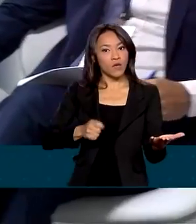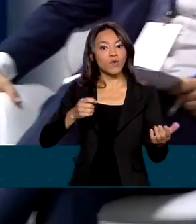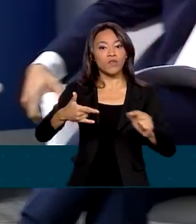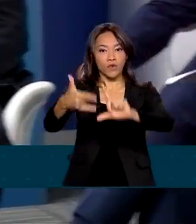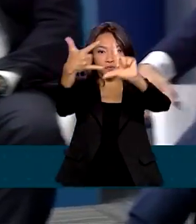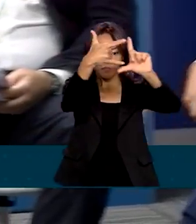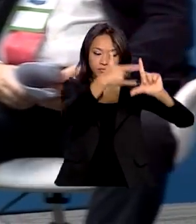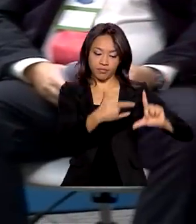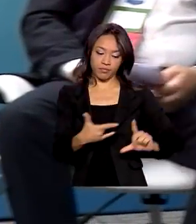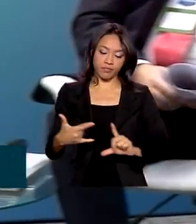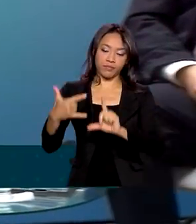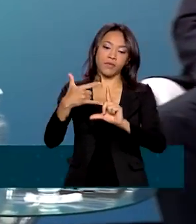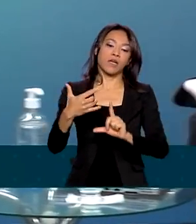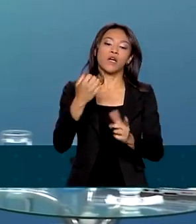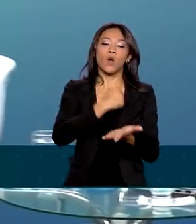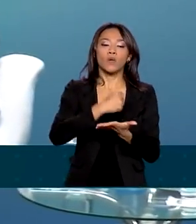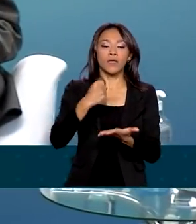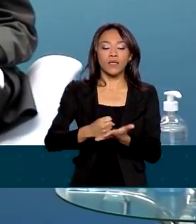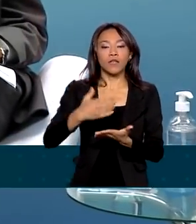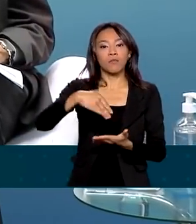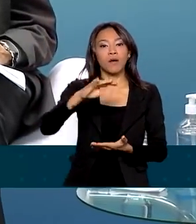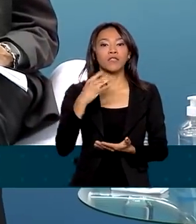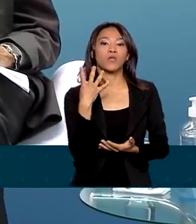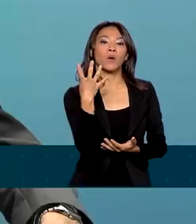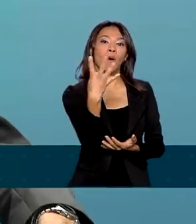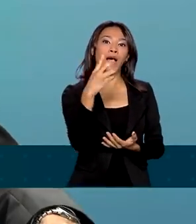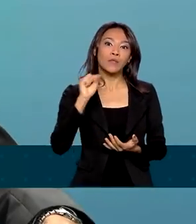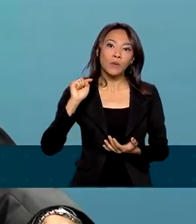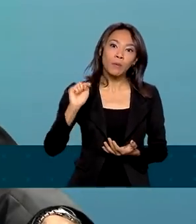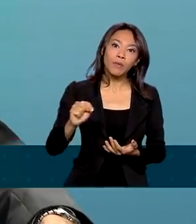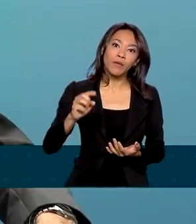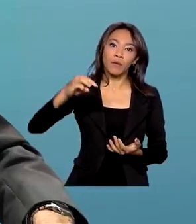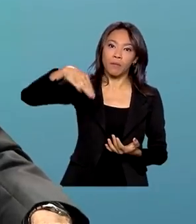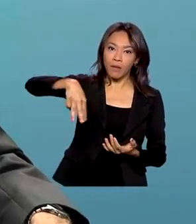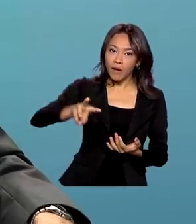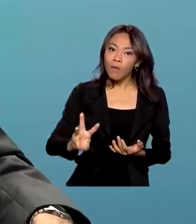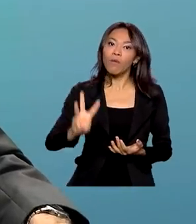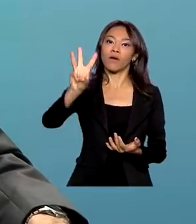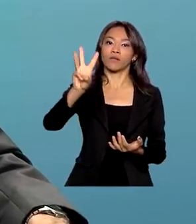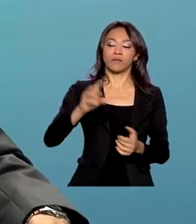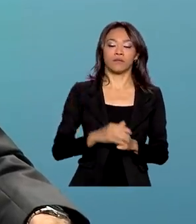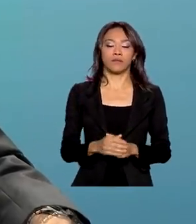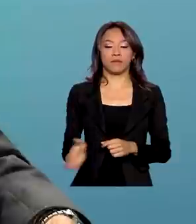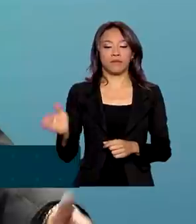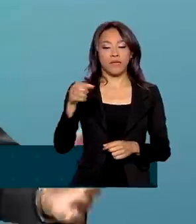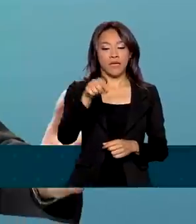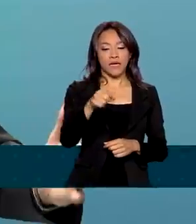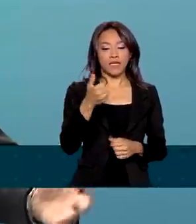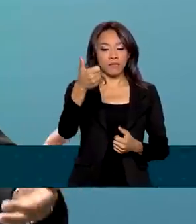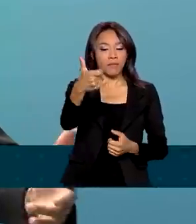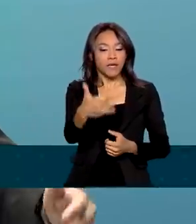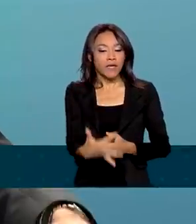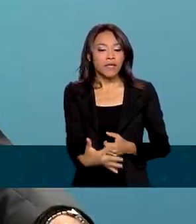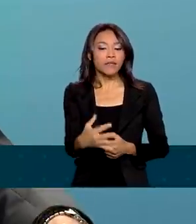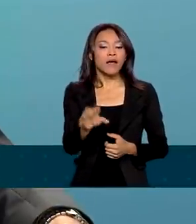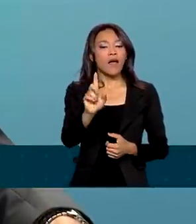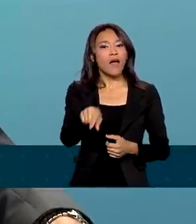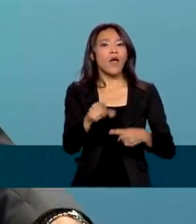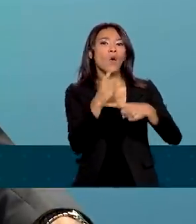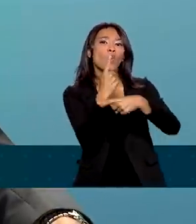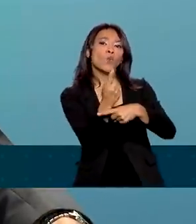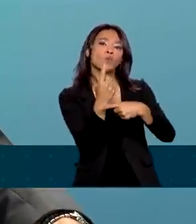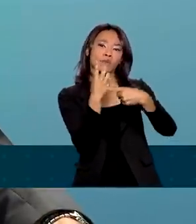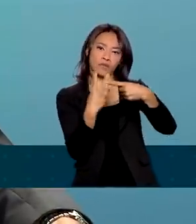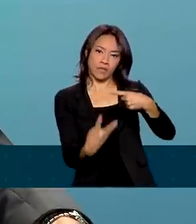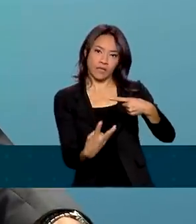foram contratados mais de 4 mil megawatts de potência por ano. Essa potência representa mais ou menos um terço de um Itaipu.